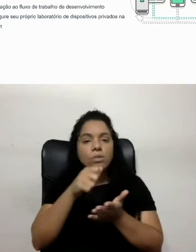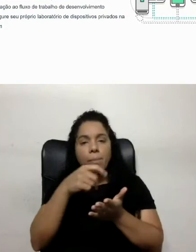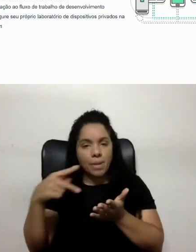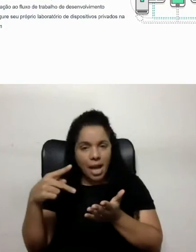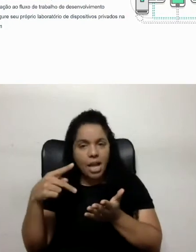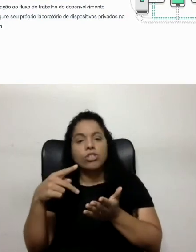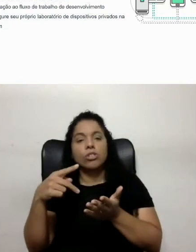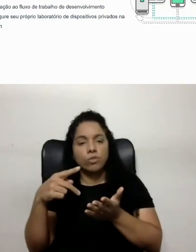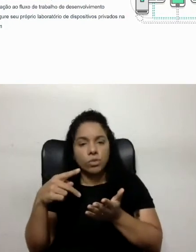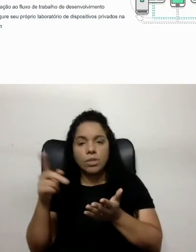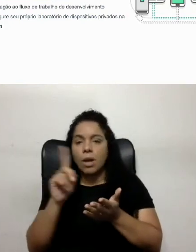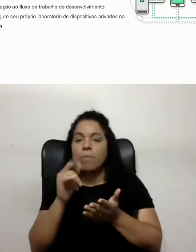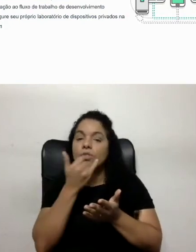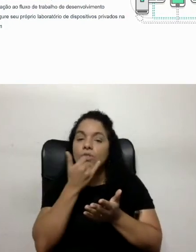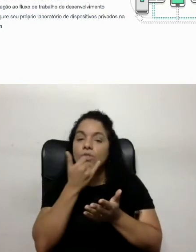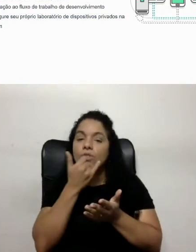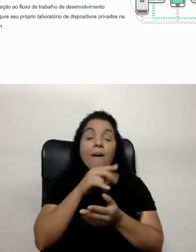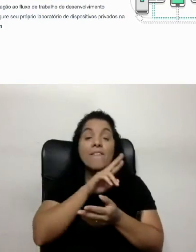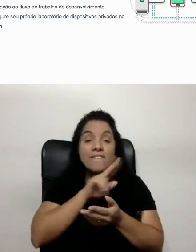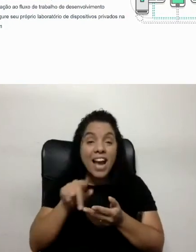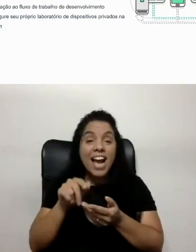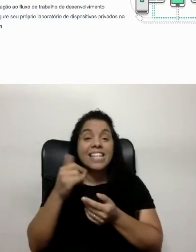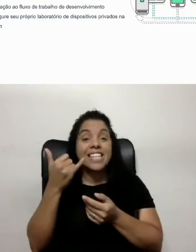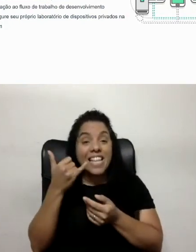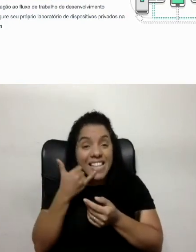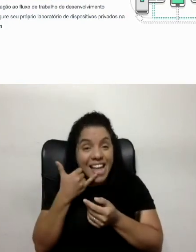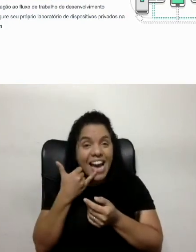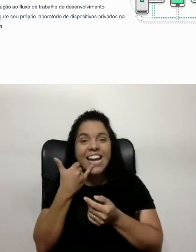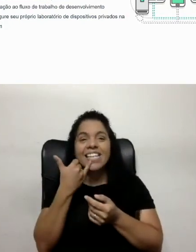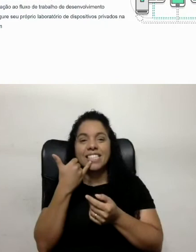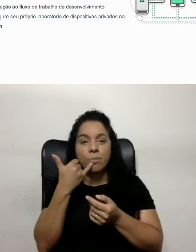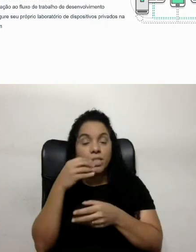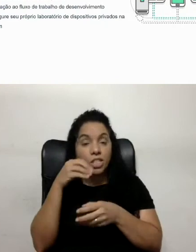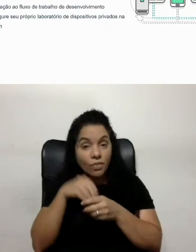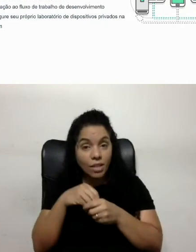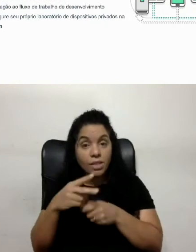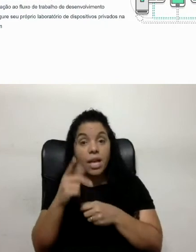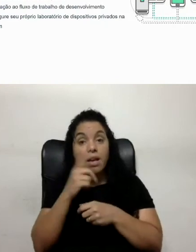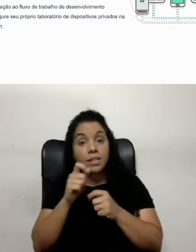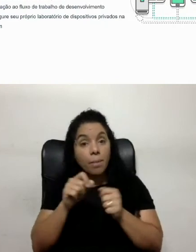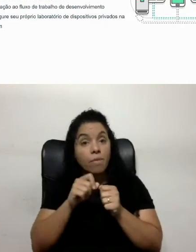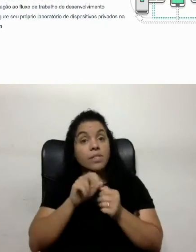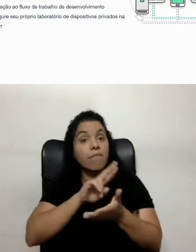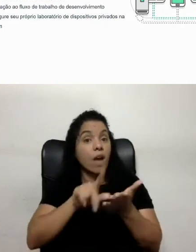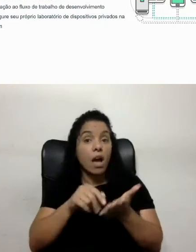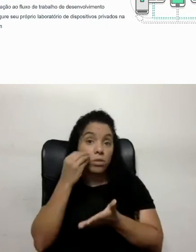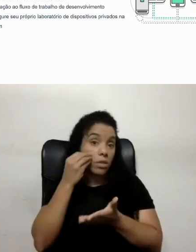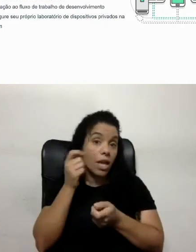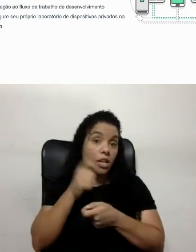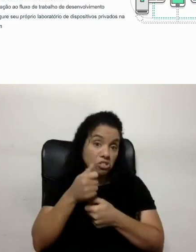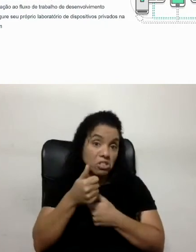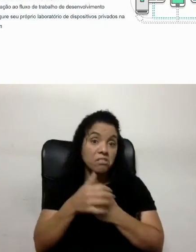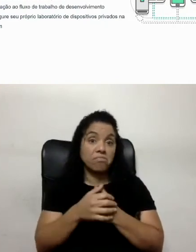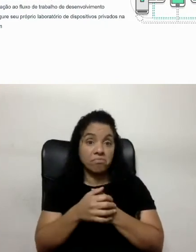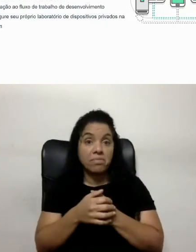vários aplicativos não, desculpa, vários celulares, dispositivos, que dentro dele, você pode fazer vários testes, tá?